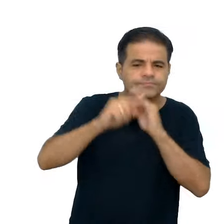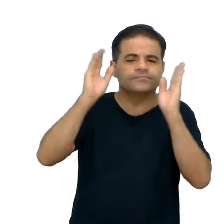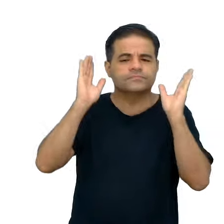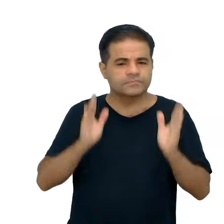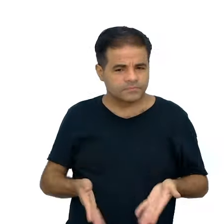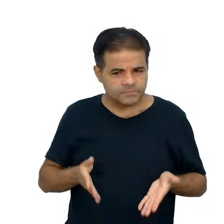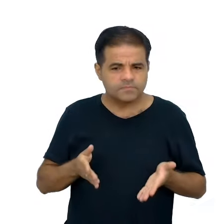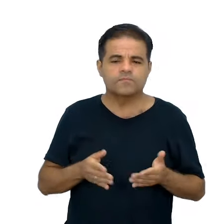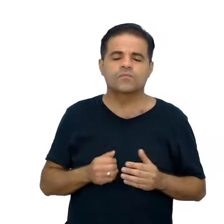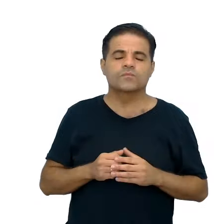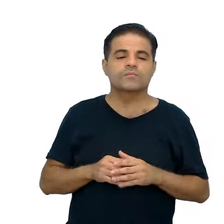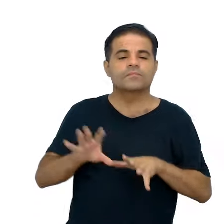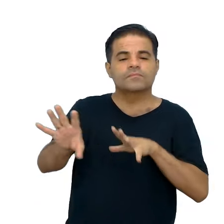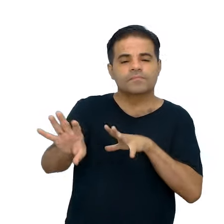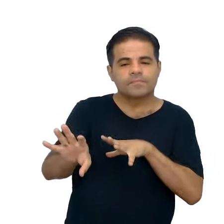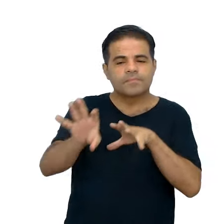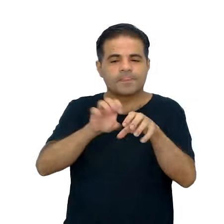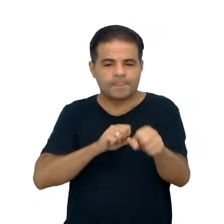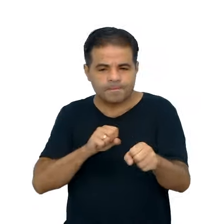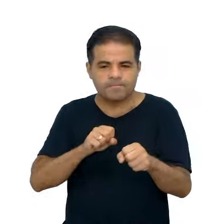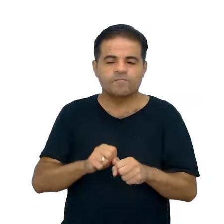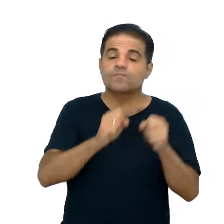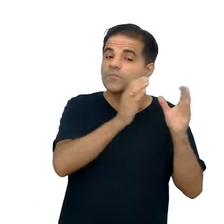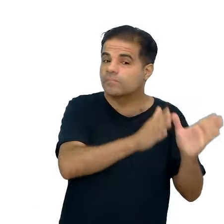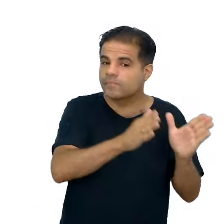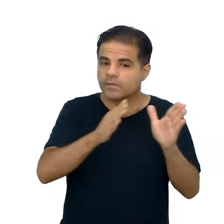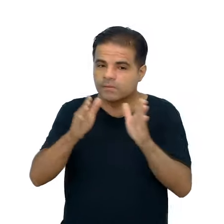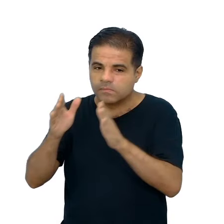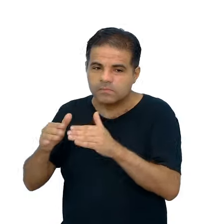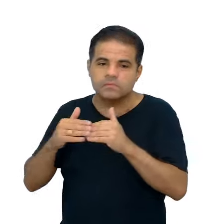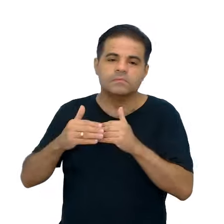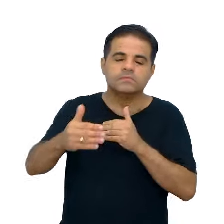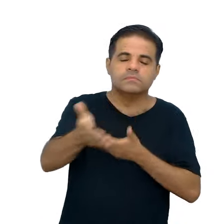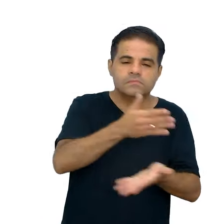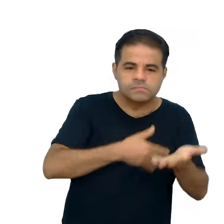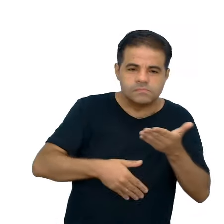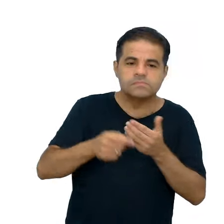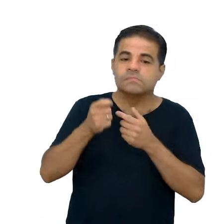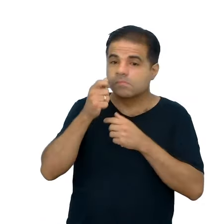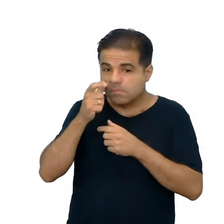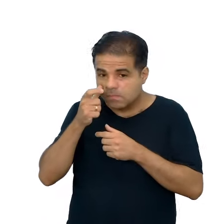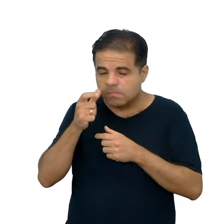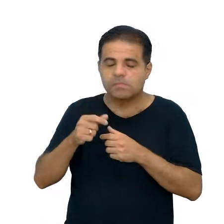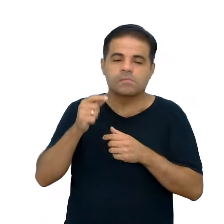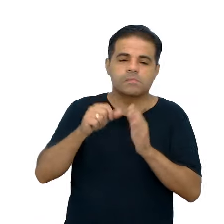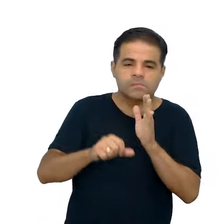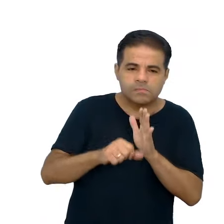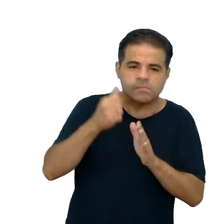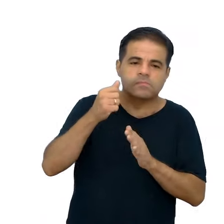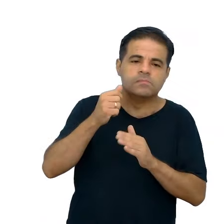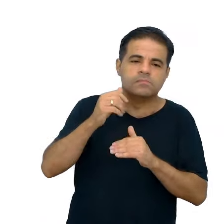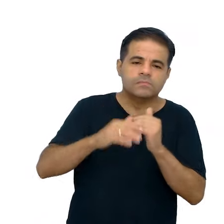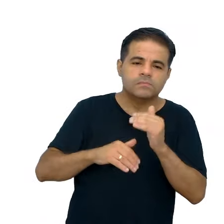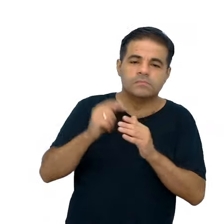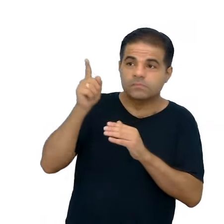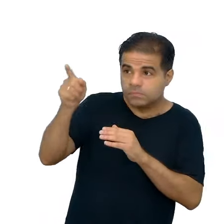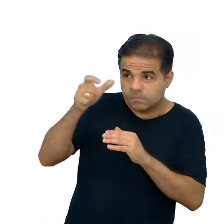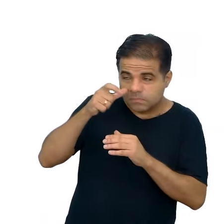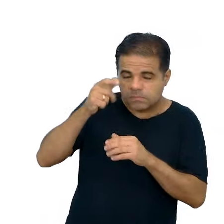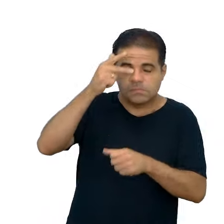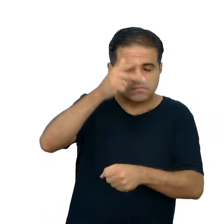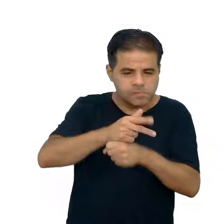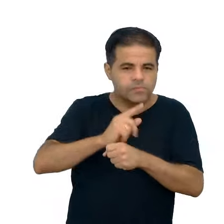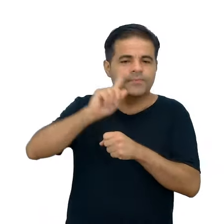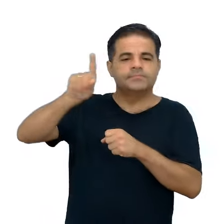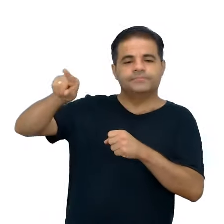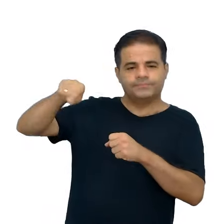na formação de etapa, e que vocês devem assistir também, acho que, primeiramente, a este vídeo, para depois